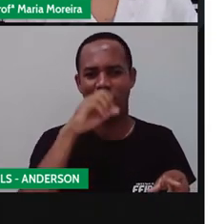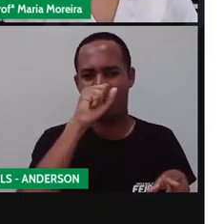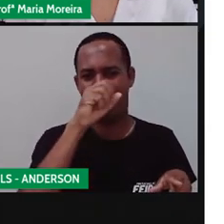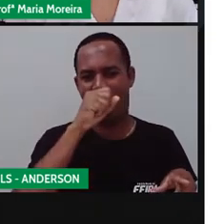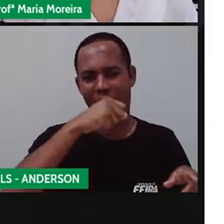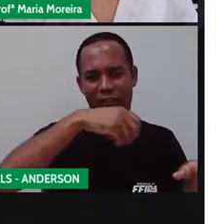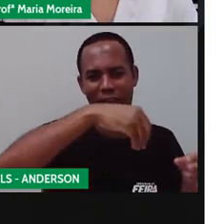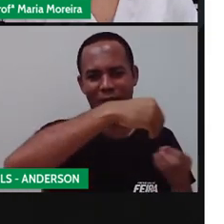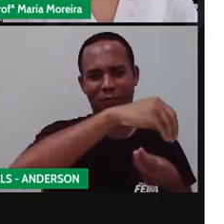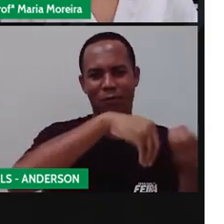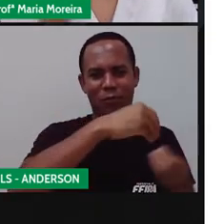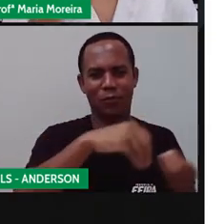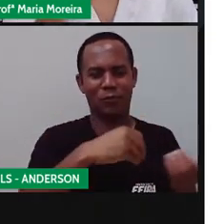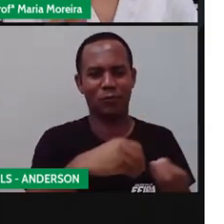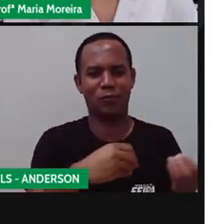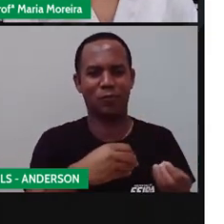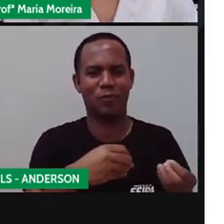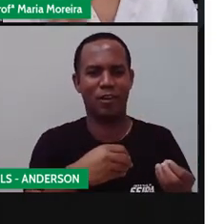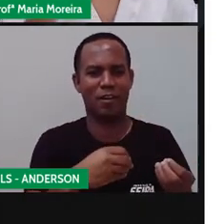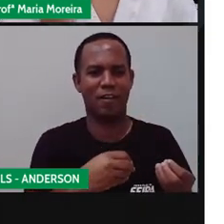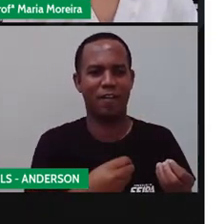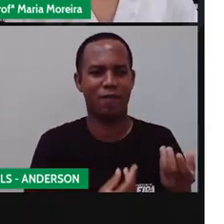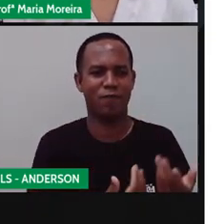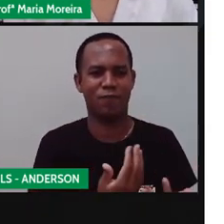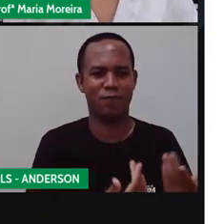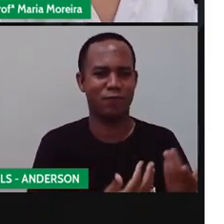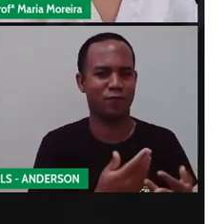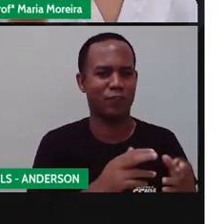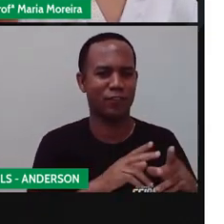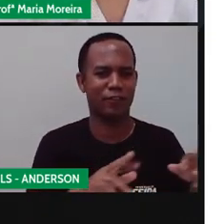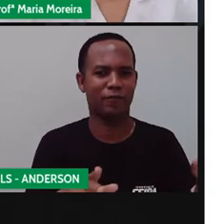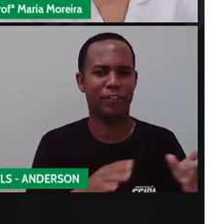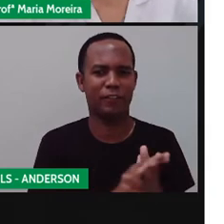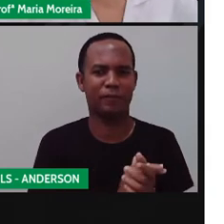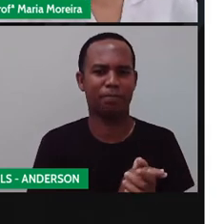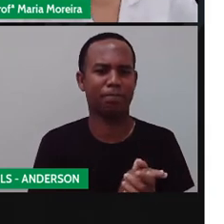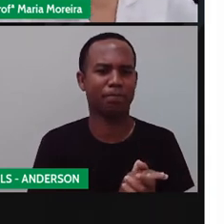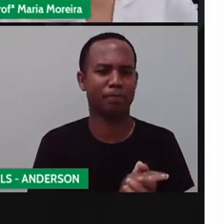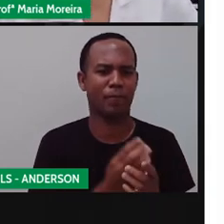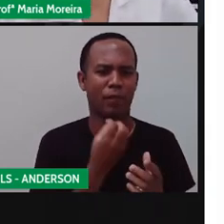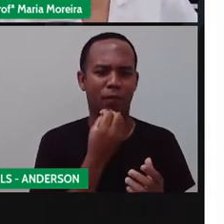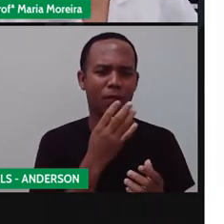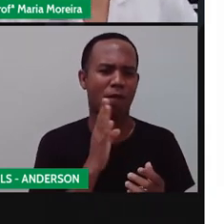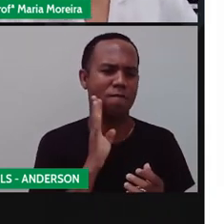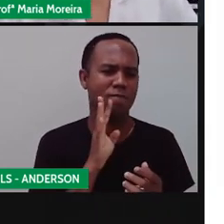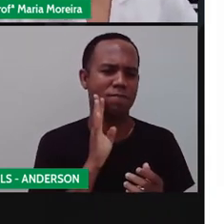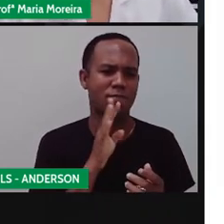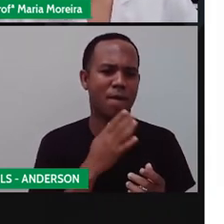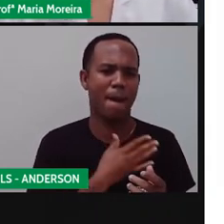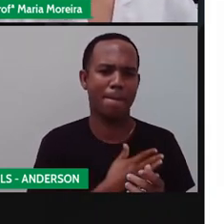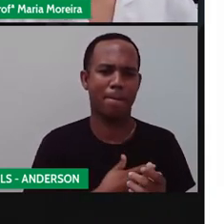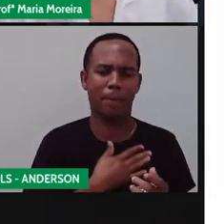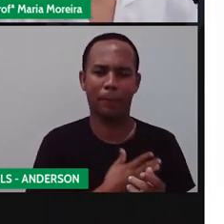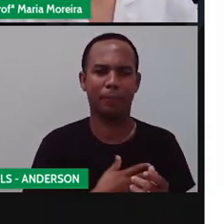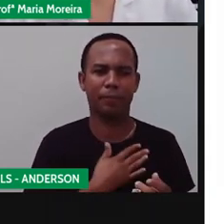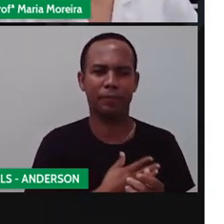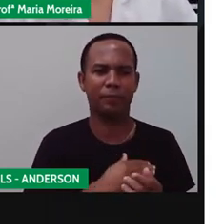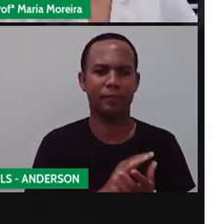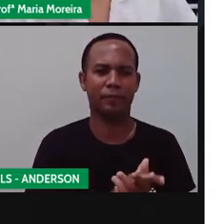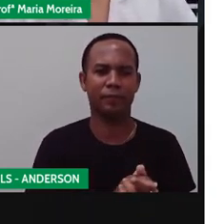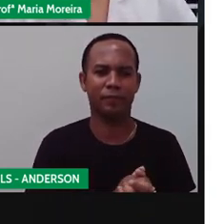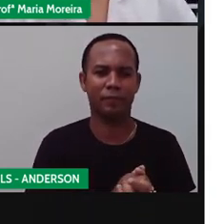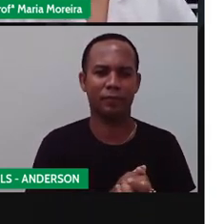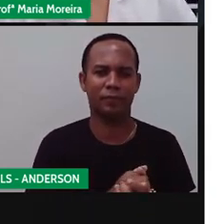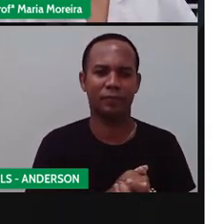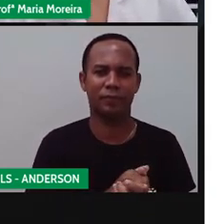é um prato, na verdade, que surgiu de uma necessidade, de uma dificuldade, e que é amada aí por quase todos os brasileiros. Eu, que fique claro,